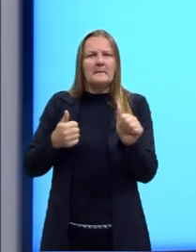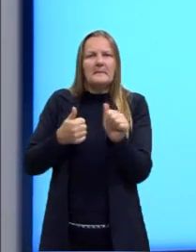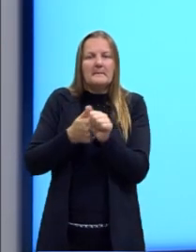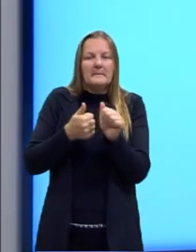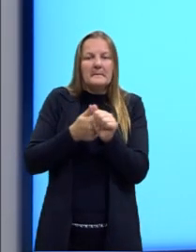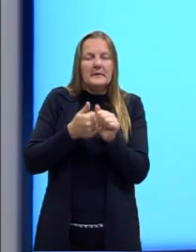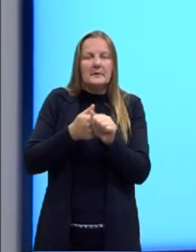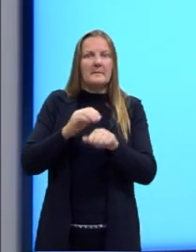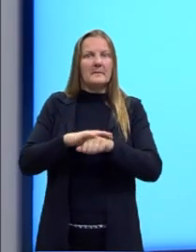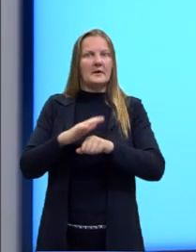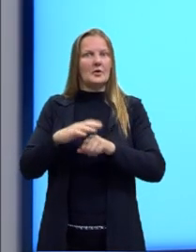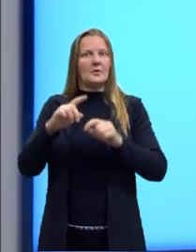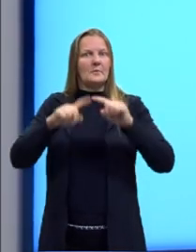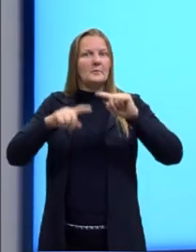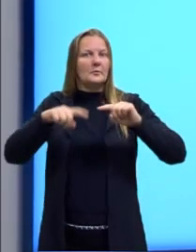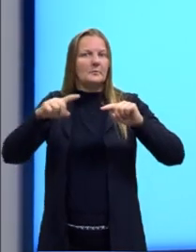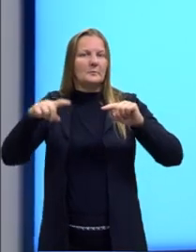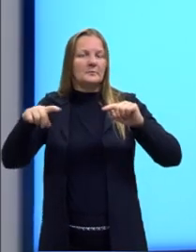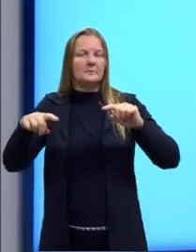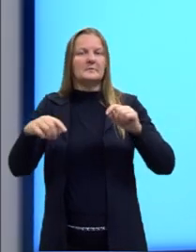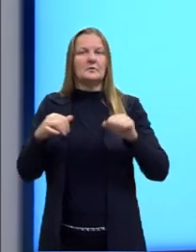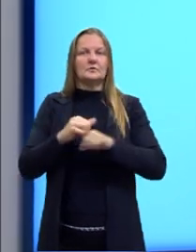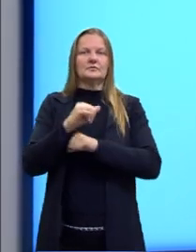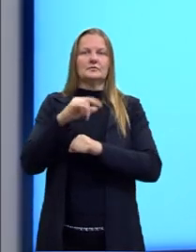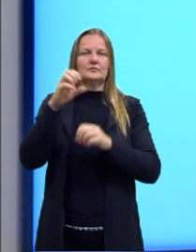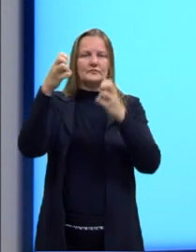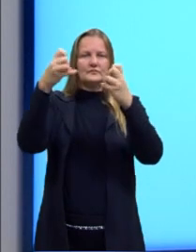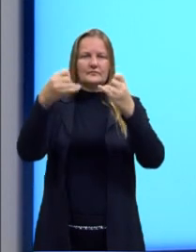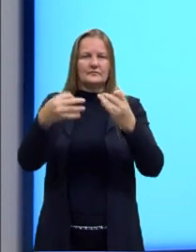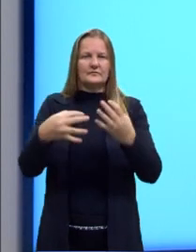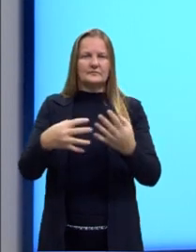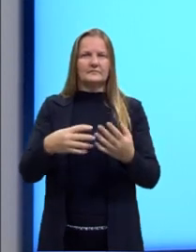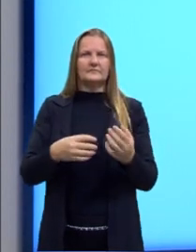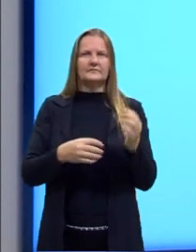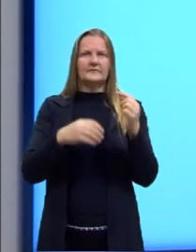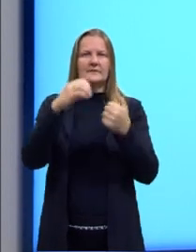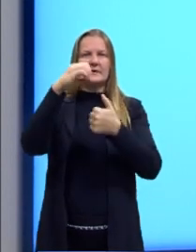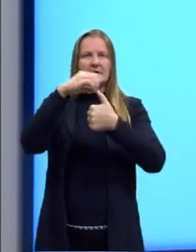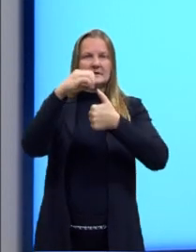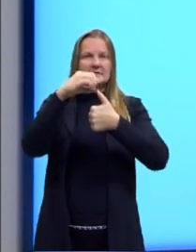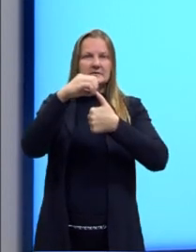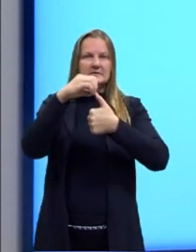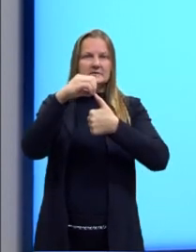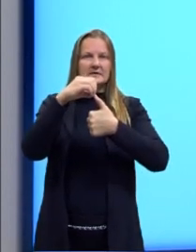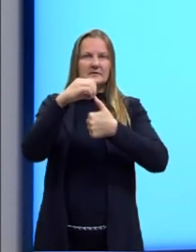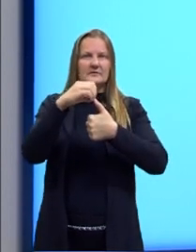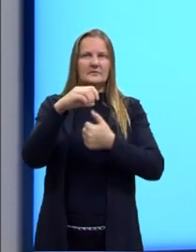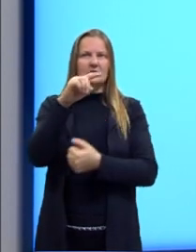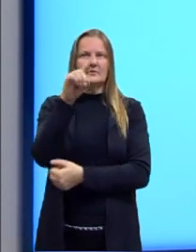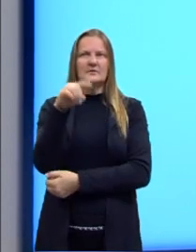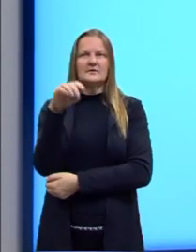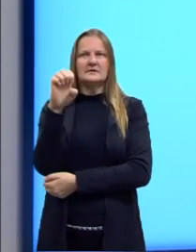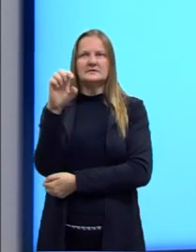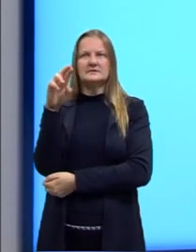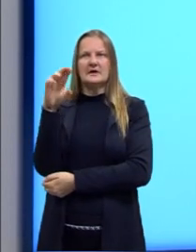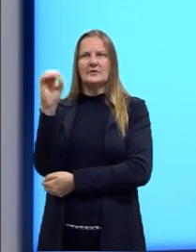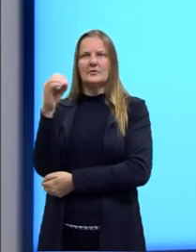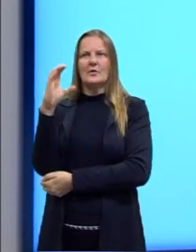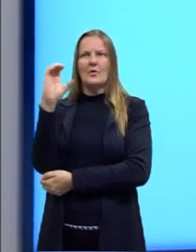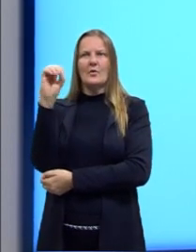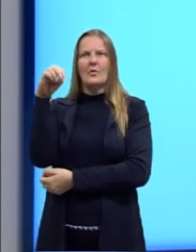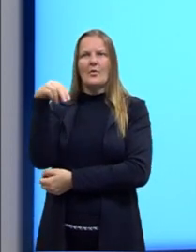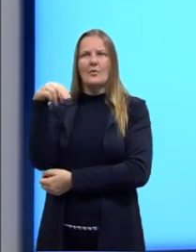zero, maior a probabilidade. Vamos ver, então. A zero condicional, ou zero condicional, a gente chama,